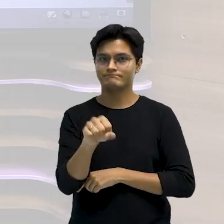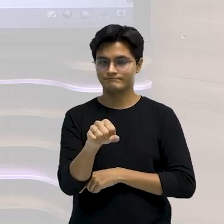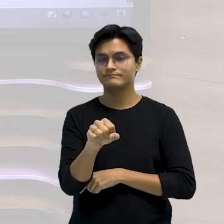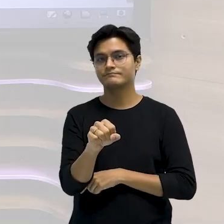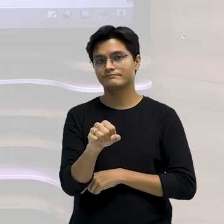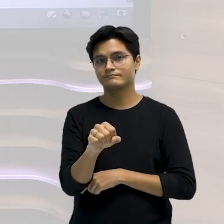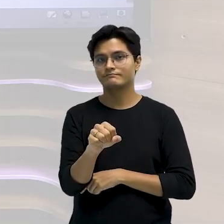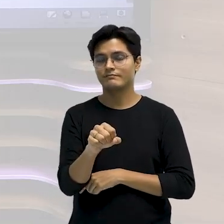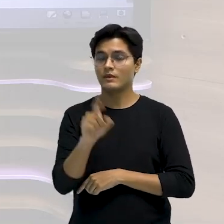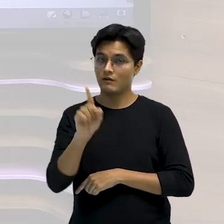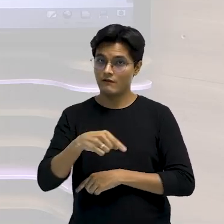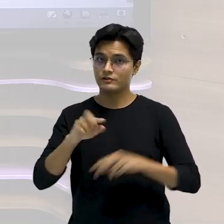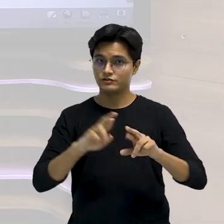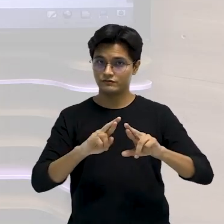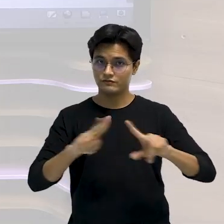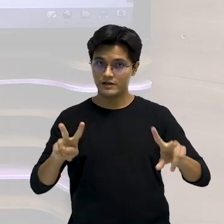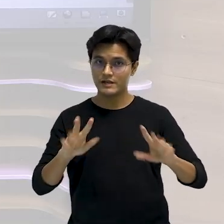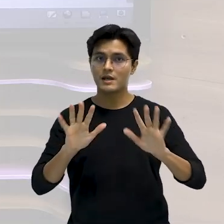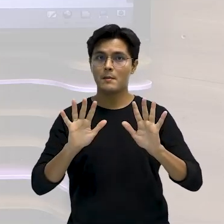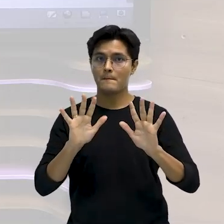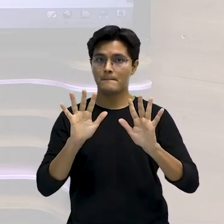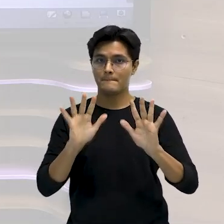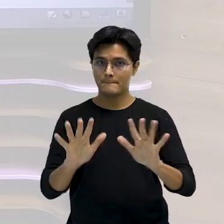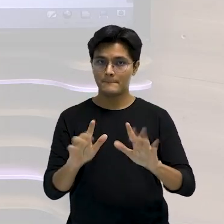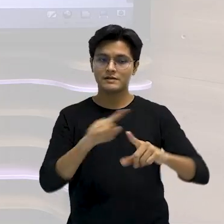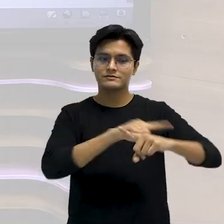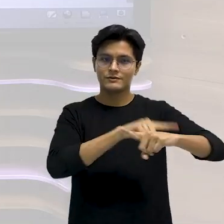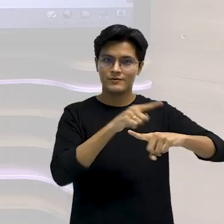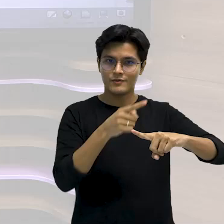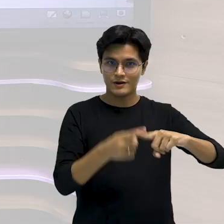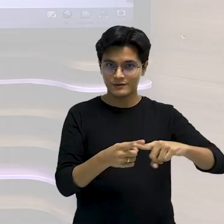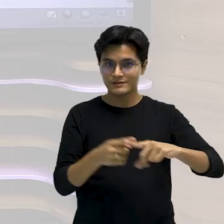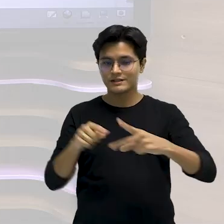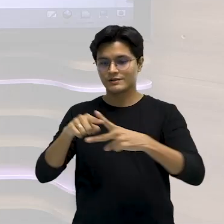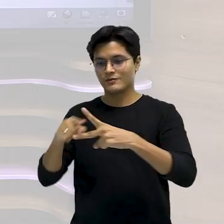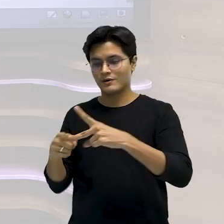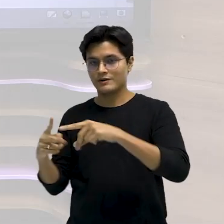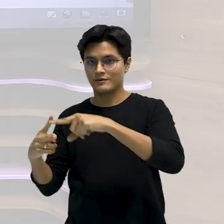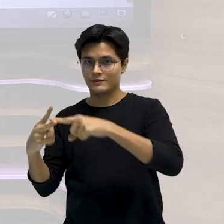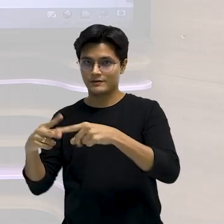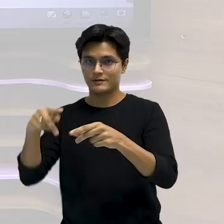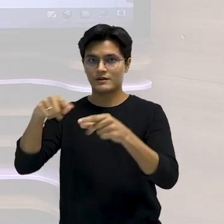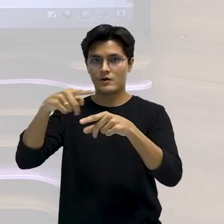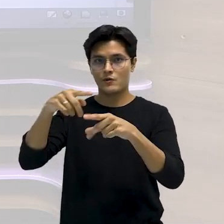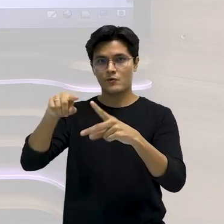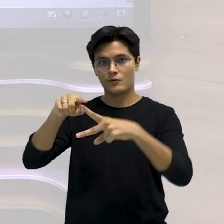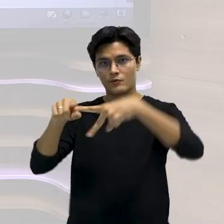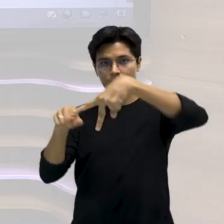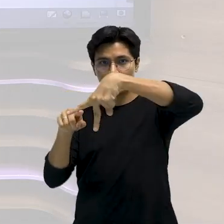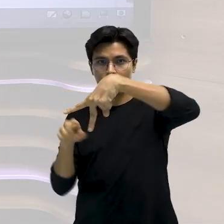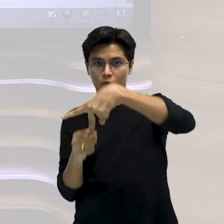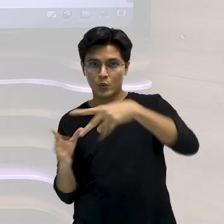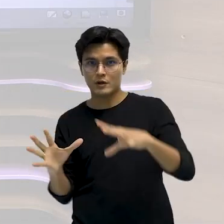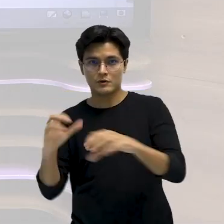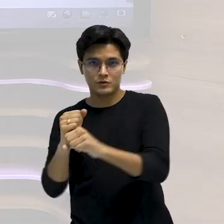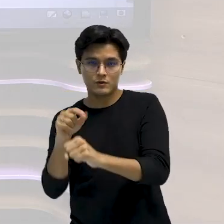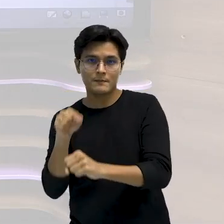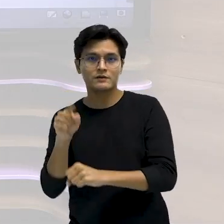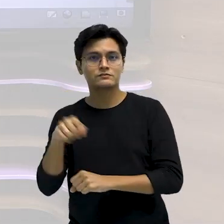São coisas diferentes. Mas em ambos os casos, o valor do ângulo sempre vai valer 180.